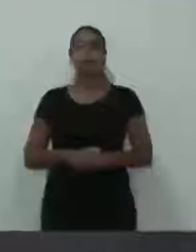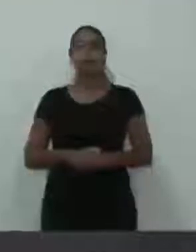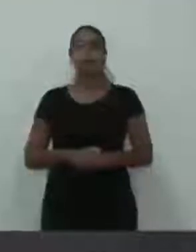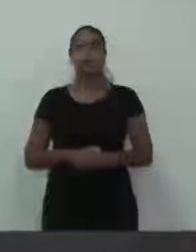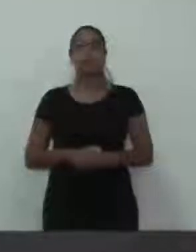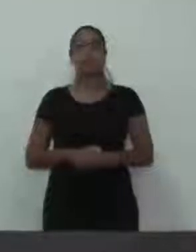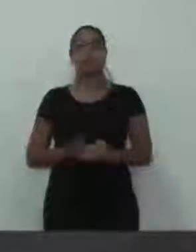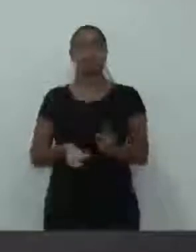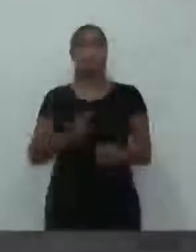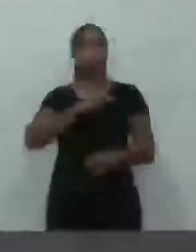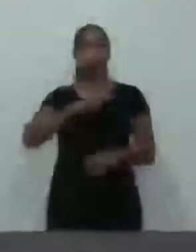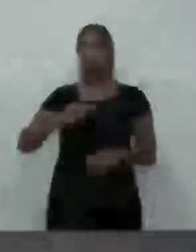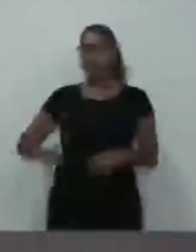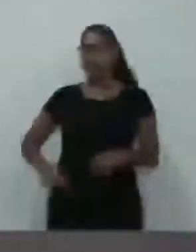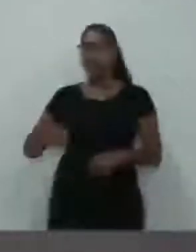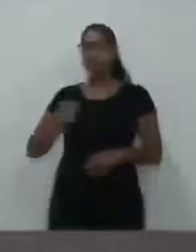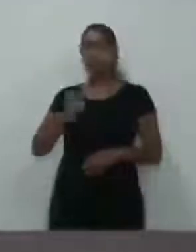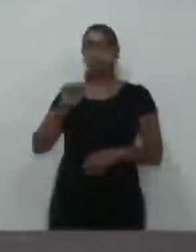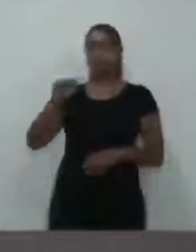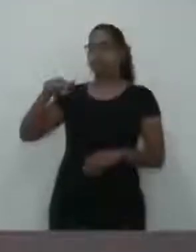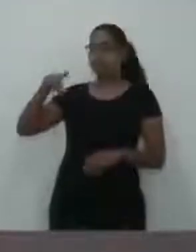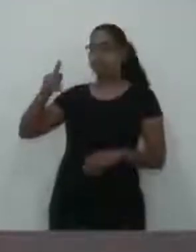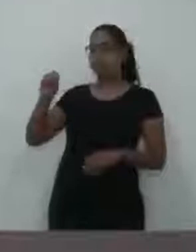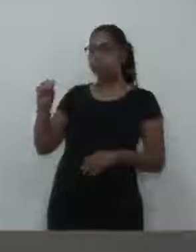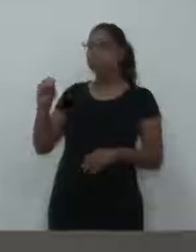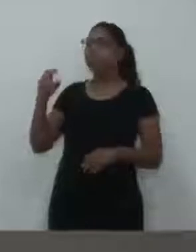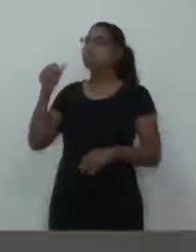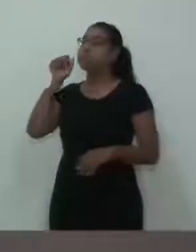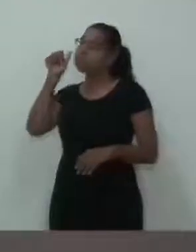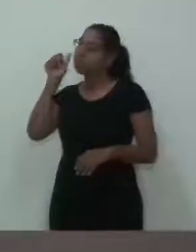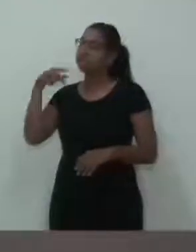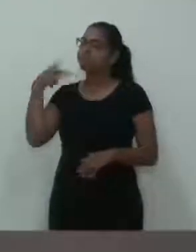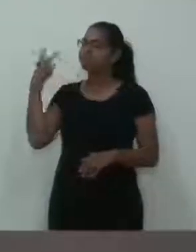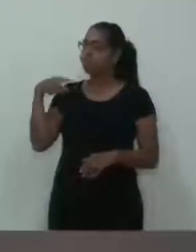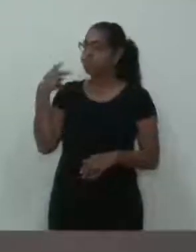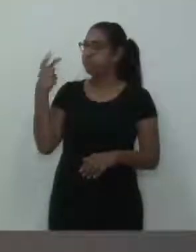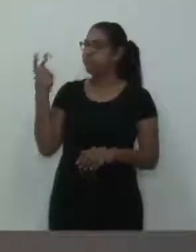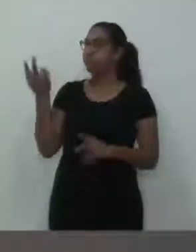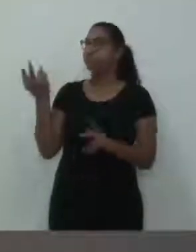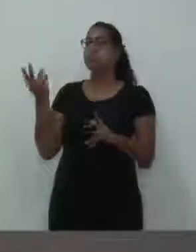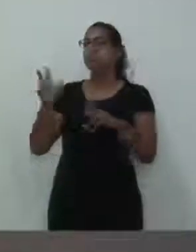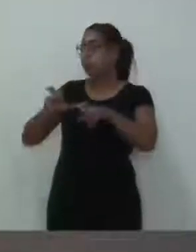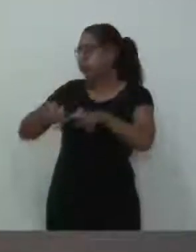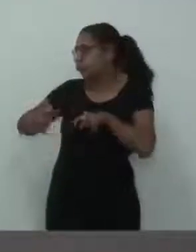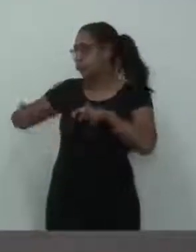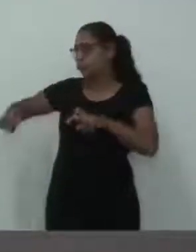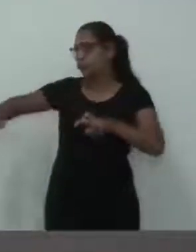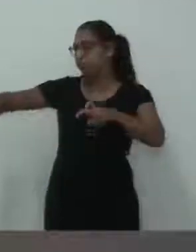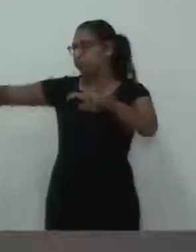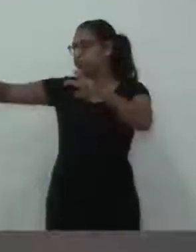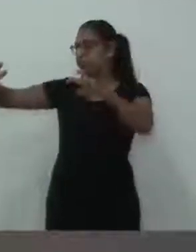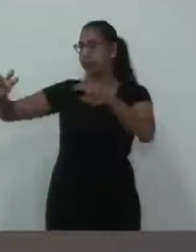Presidente Sandro, vereadoras Ana e Flávia, nobres pares,